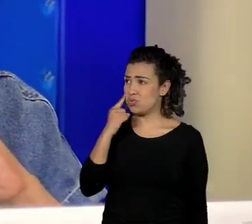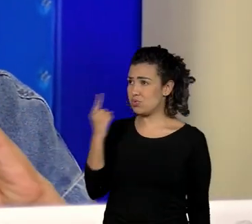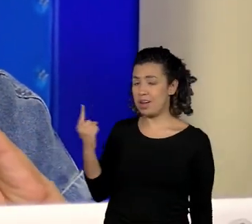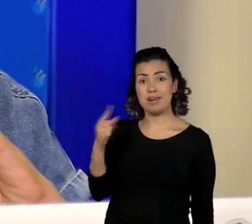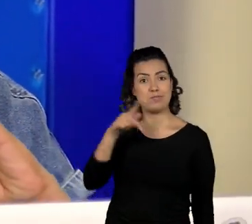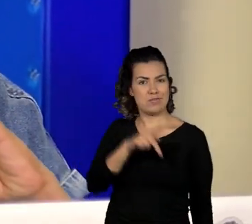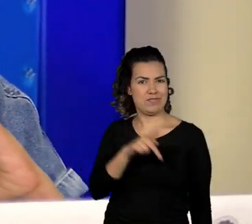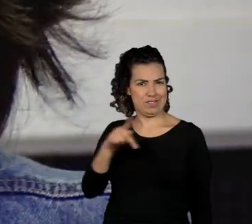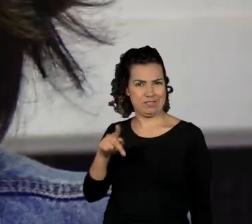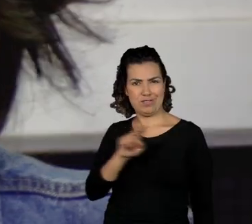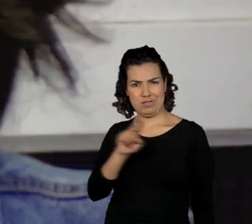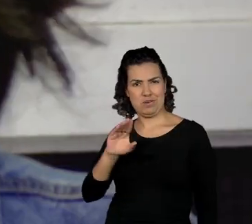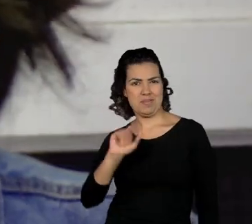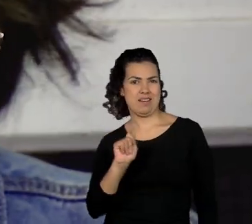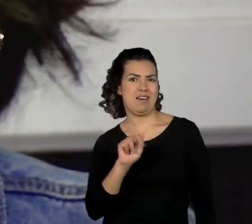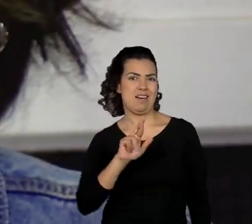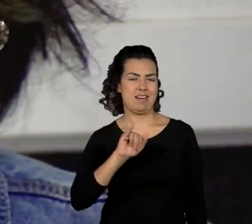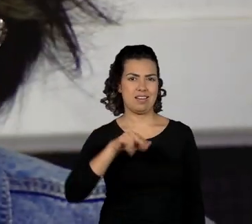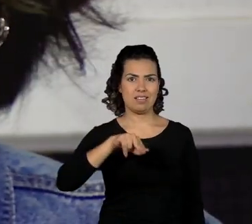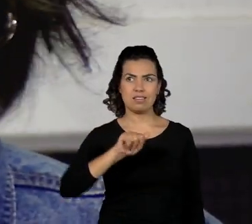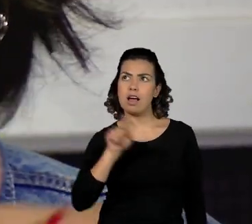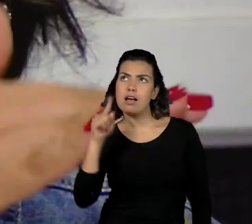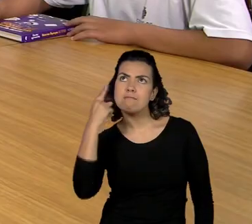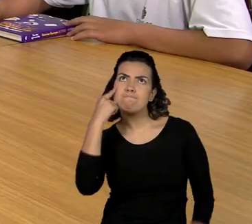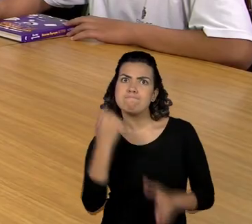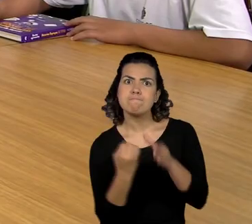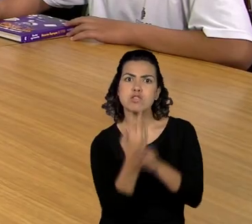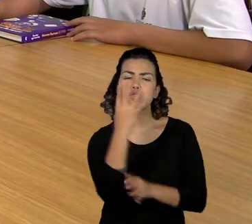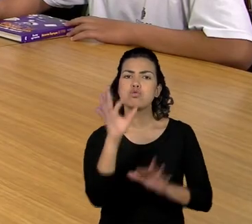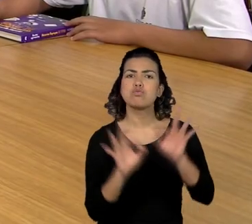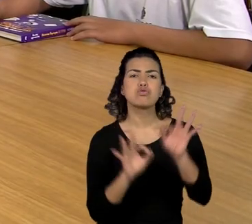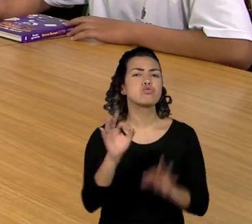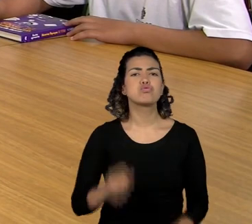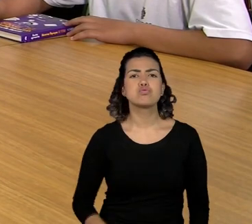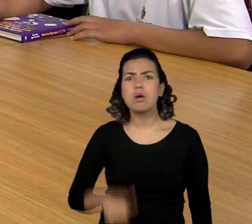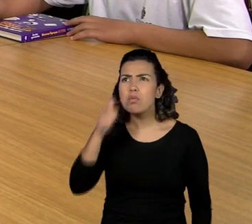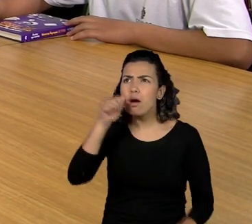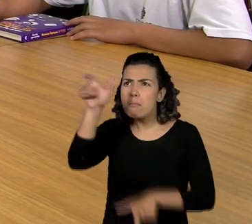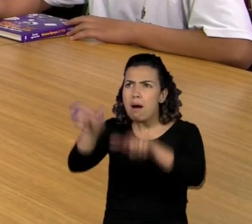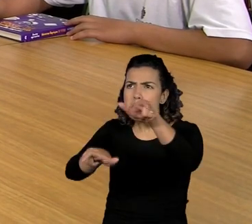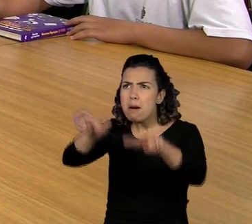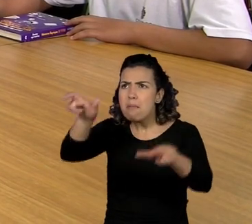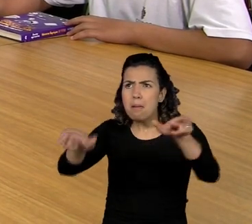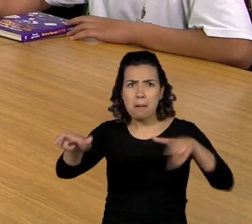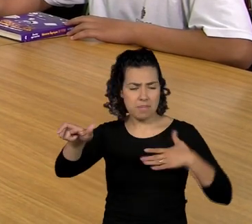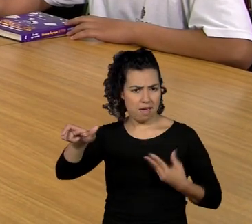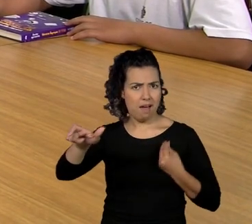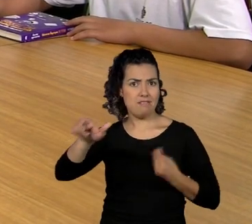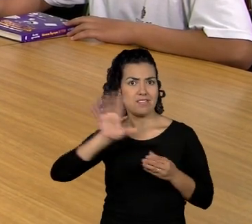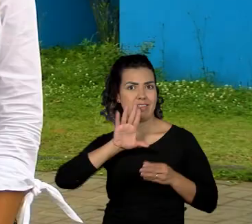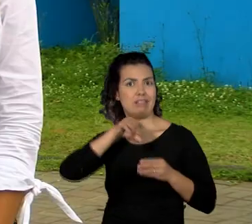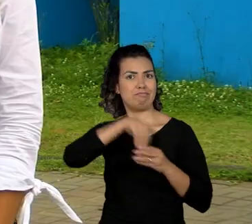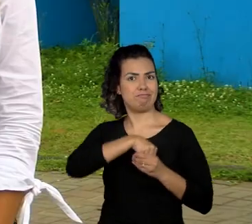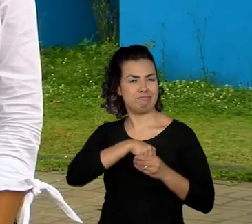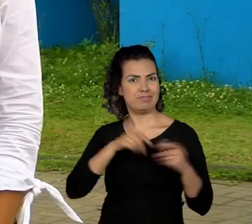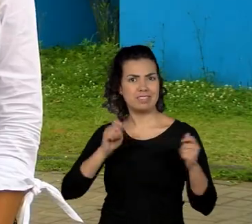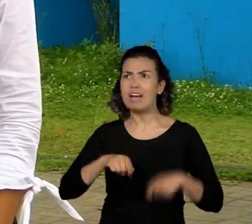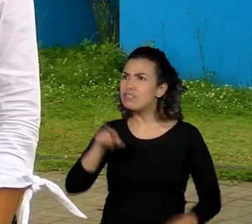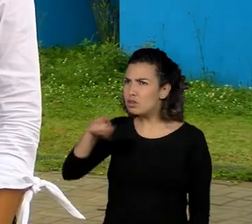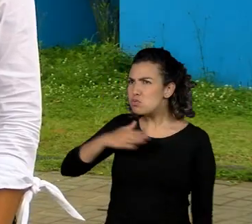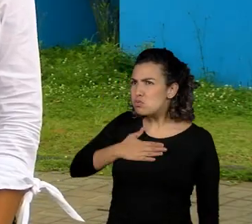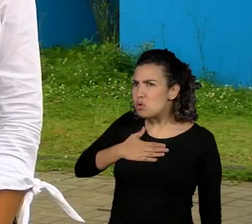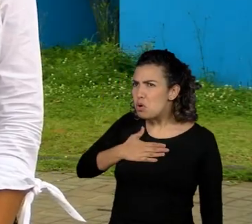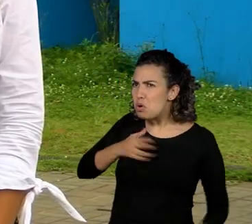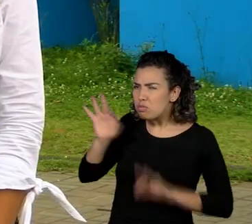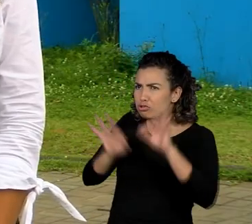criou o projeto Mulheres da Minha Vida. Quanto vocês gostaram desse projeto? Dez,